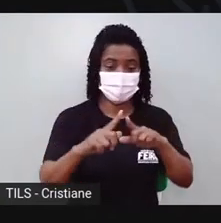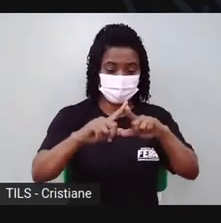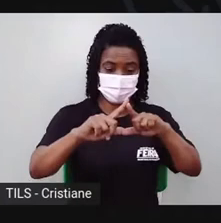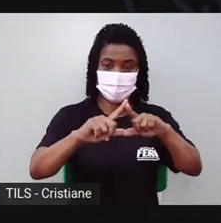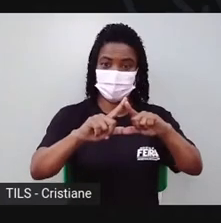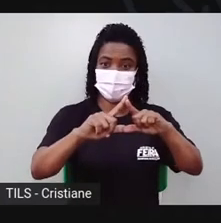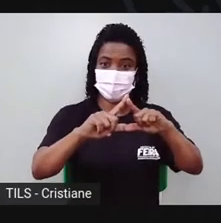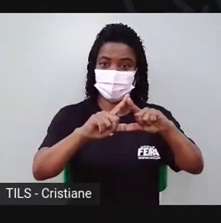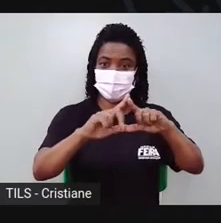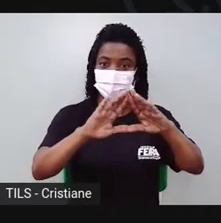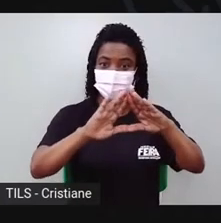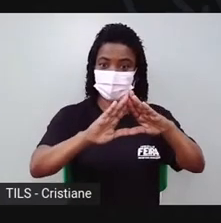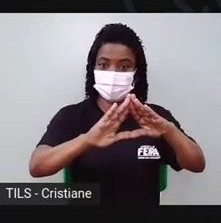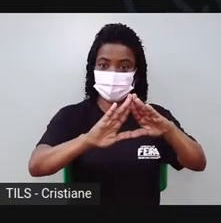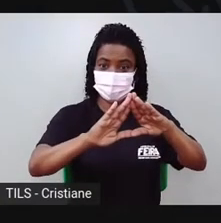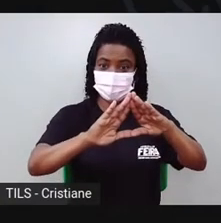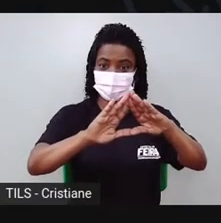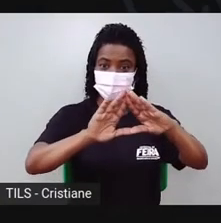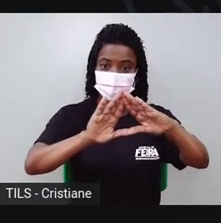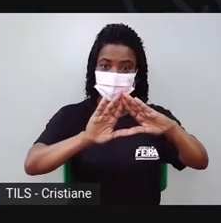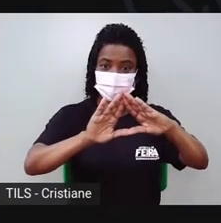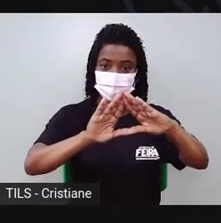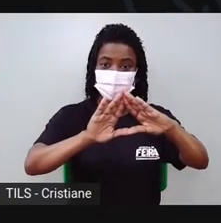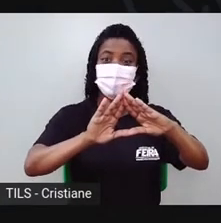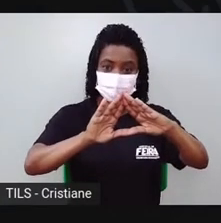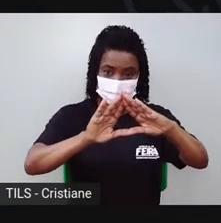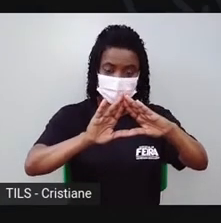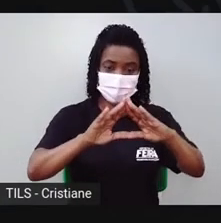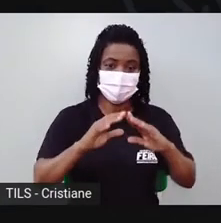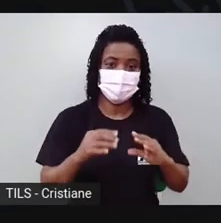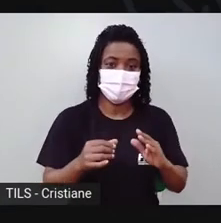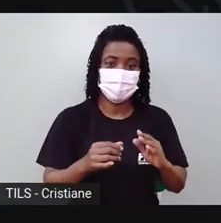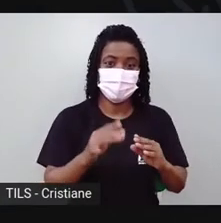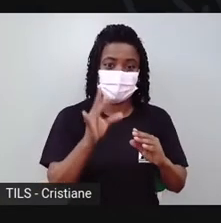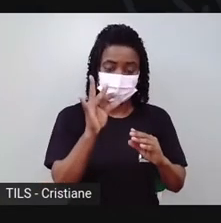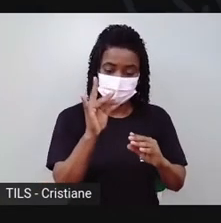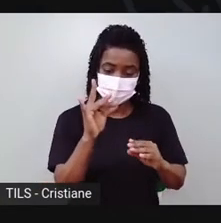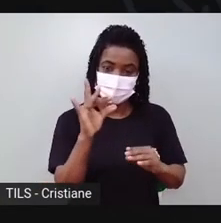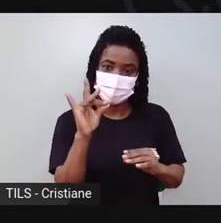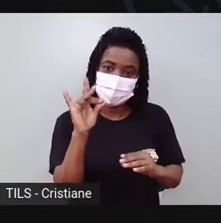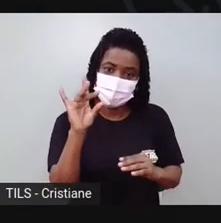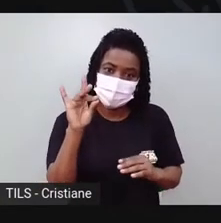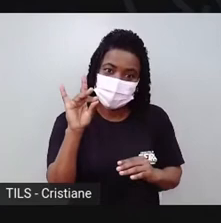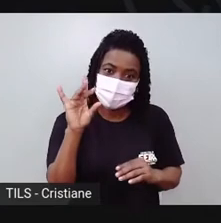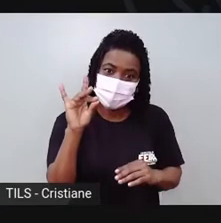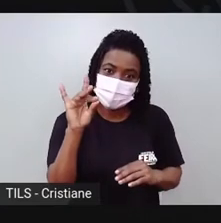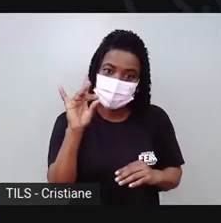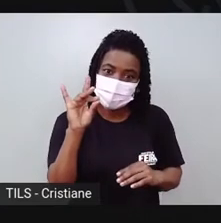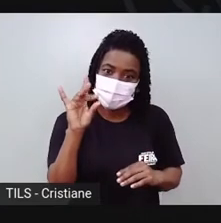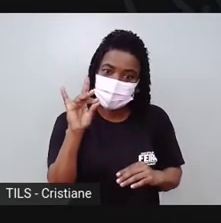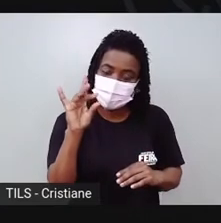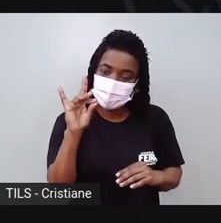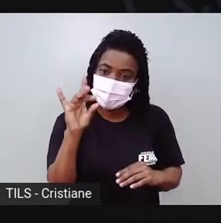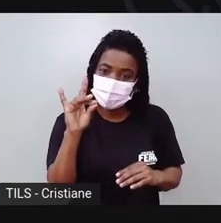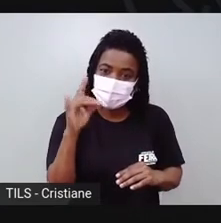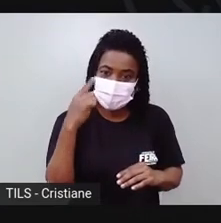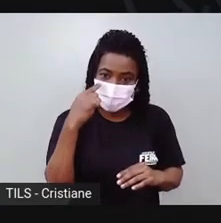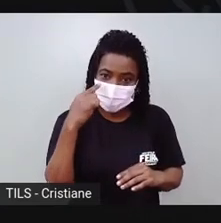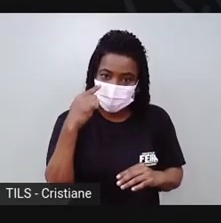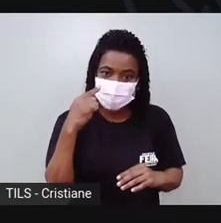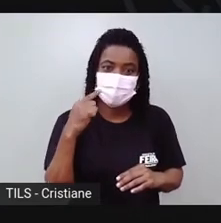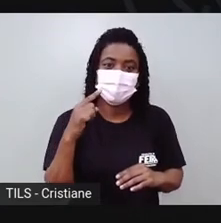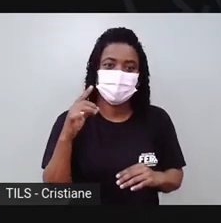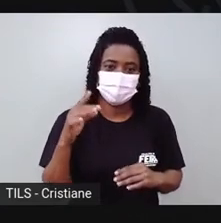Tá vendo? E amassa, aperta com dois dedinhos, amassa, e depois a gente vai